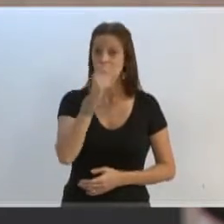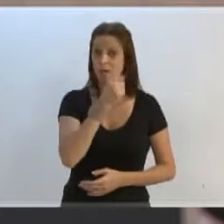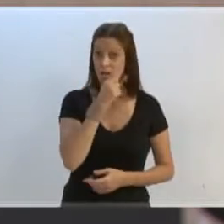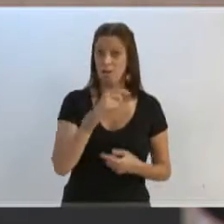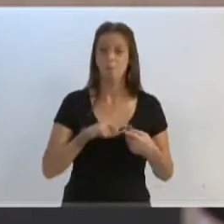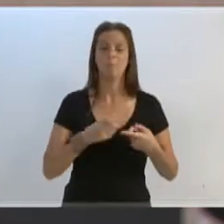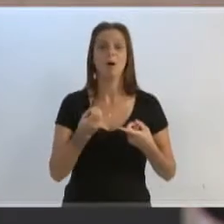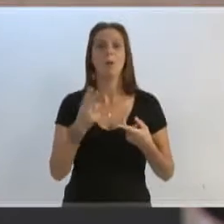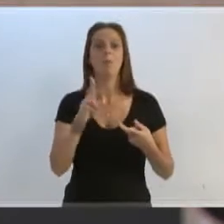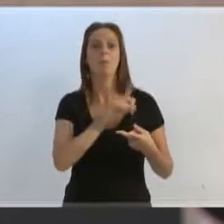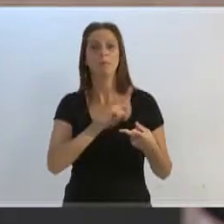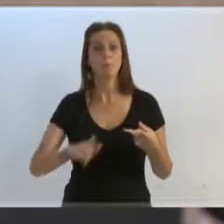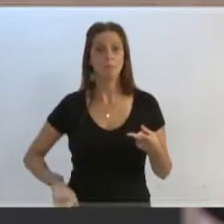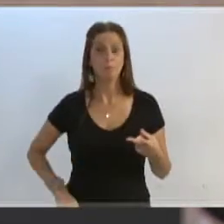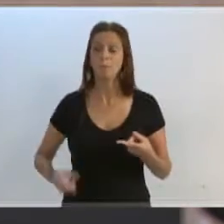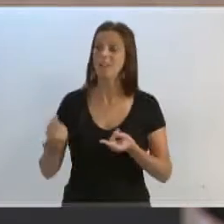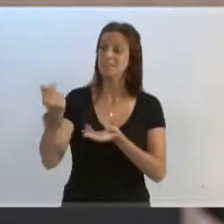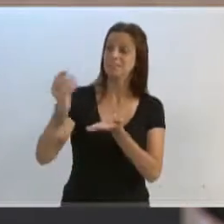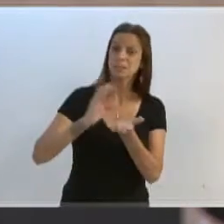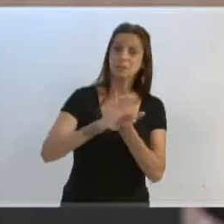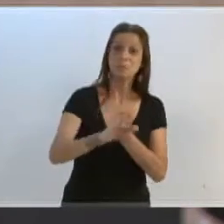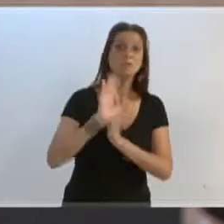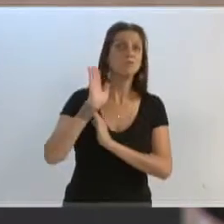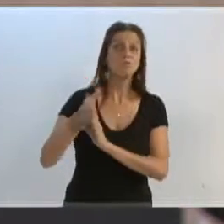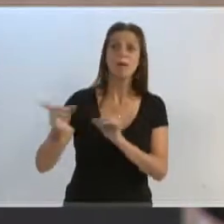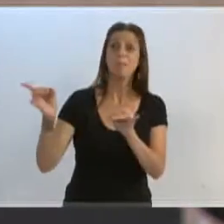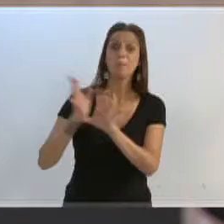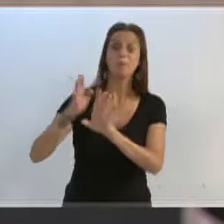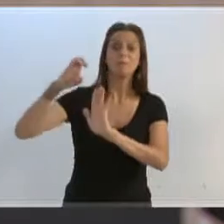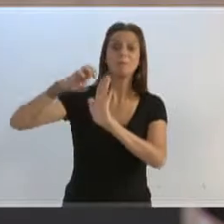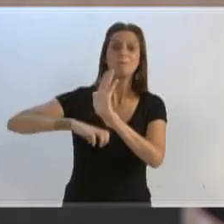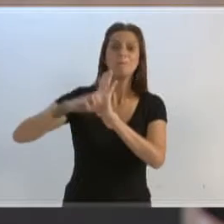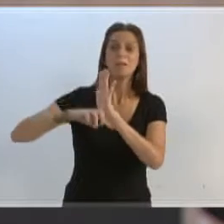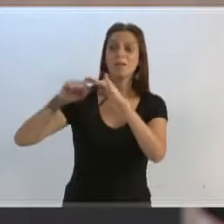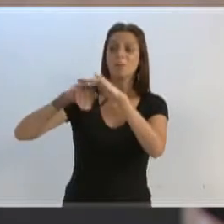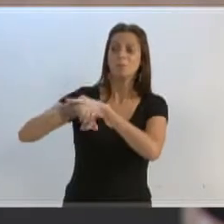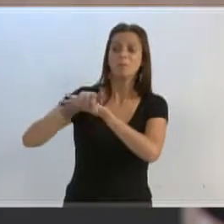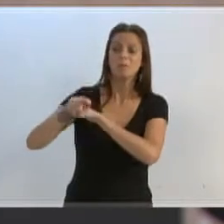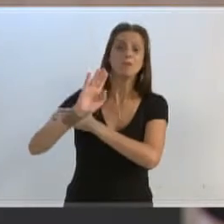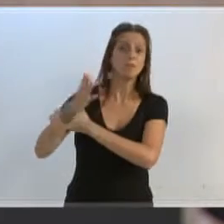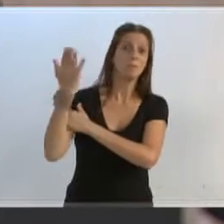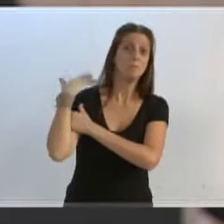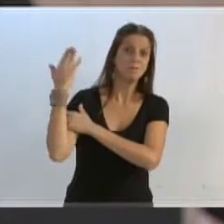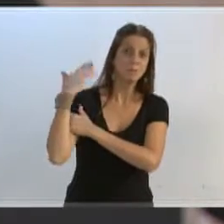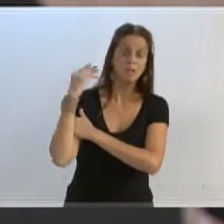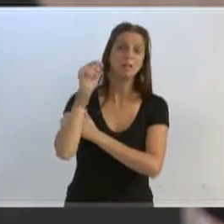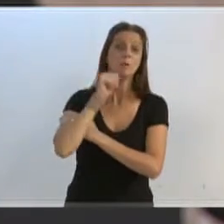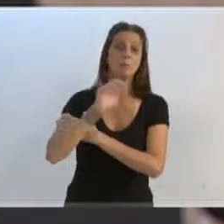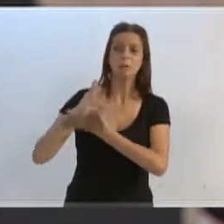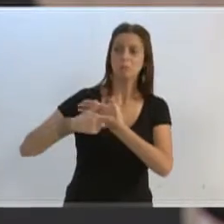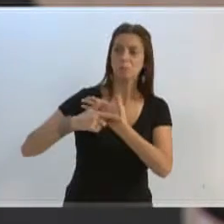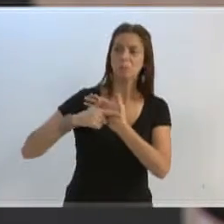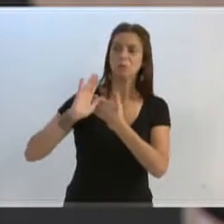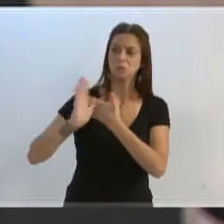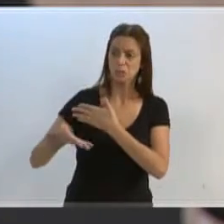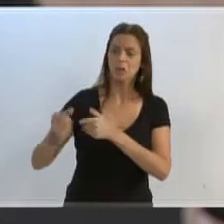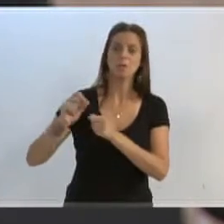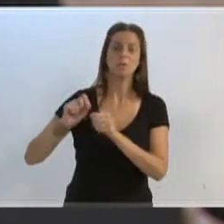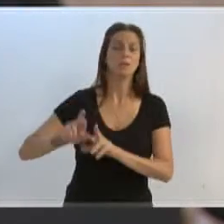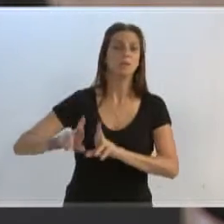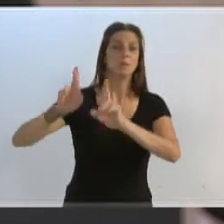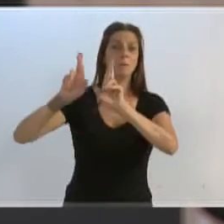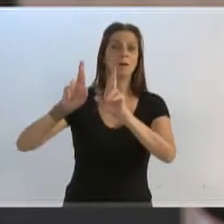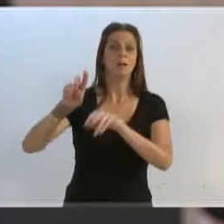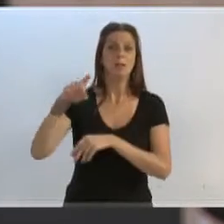do atual governador, para que libere. A emenda está lá cadastrada, tudo certinho, o deputado Ana Paula fez o seu papel, esperamos que o ex-deputado